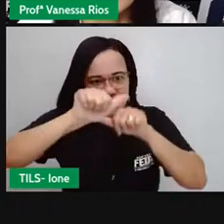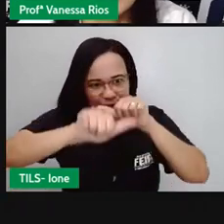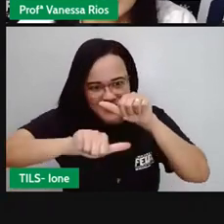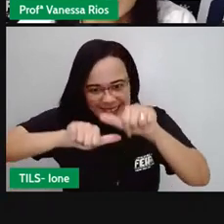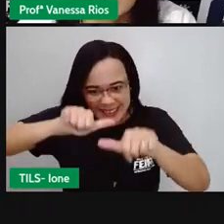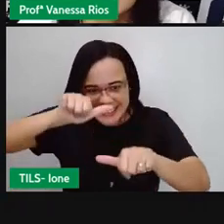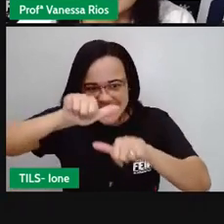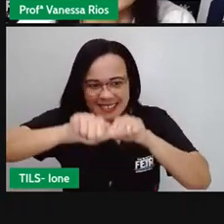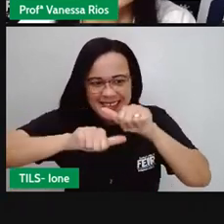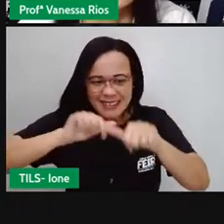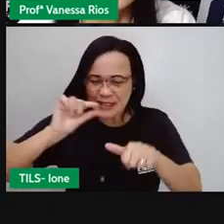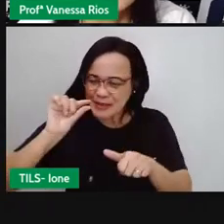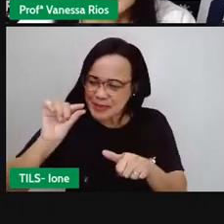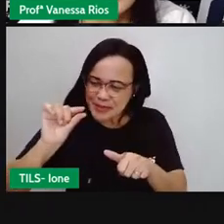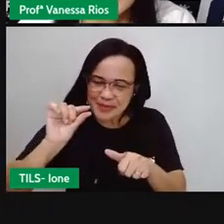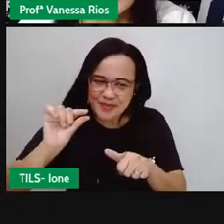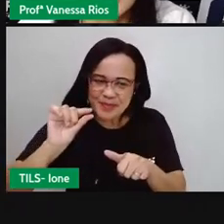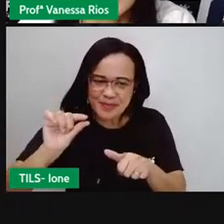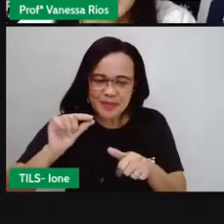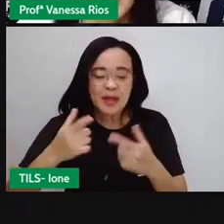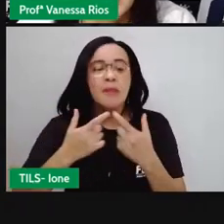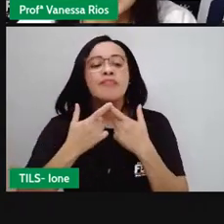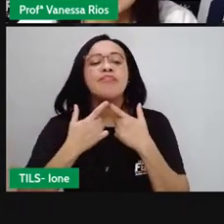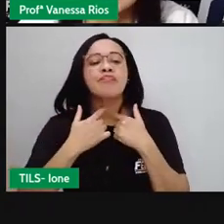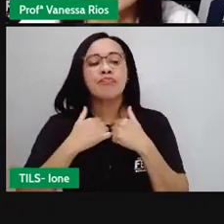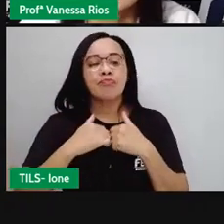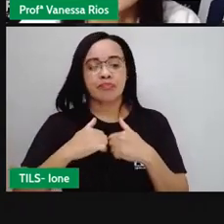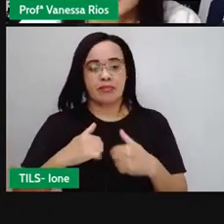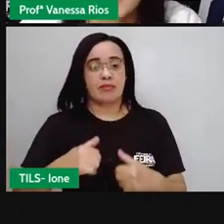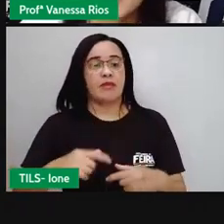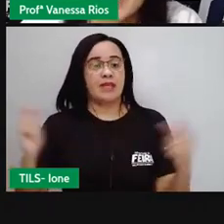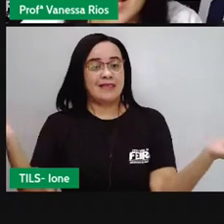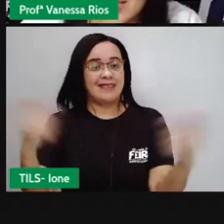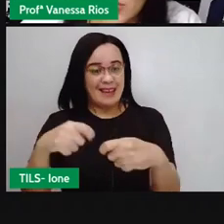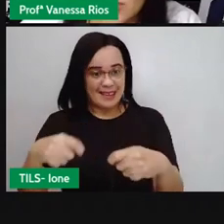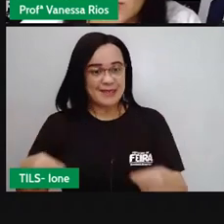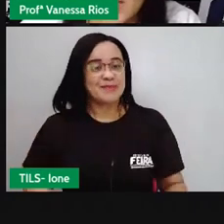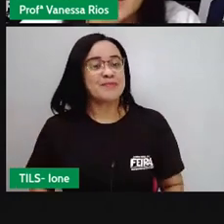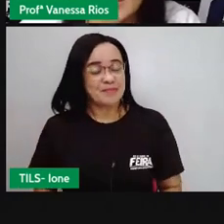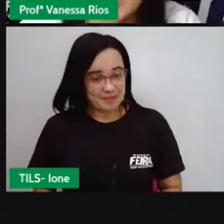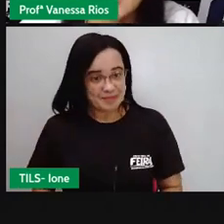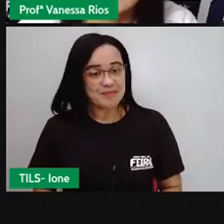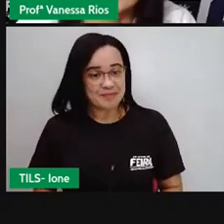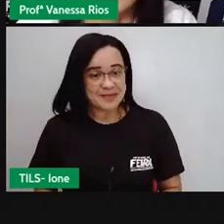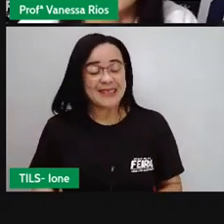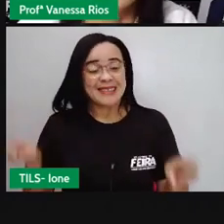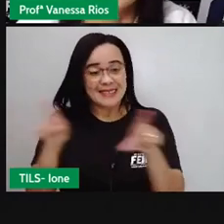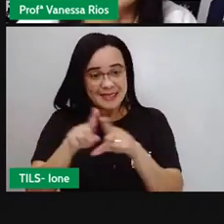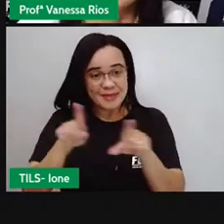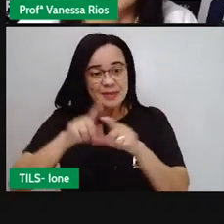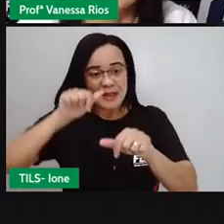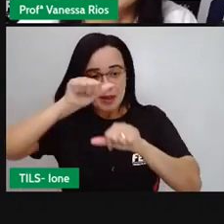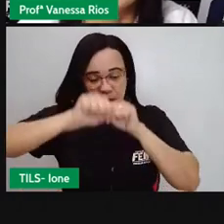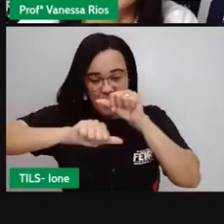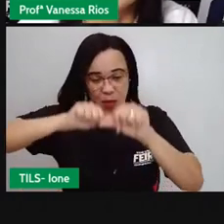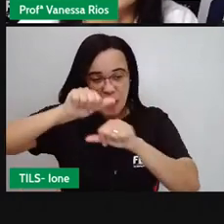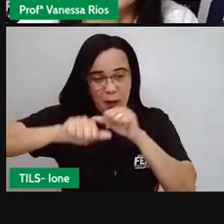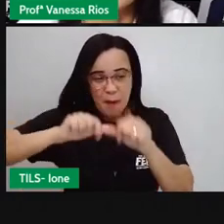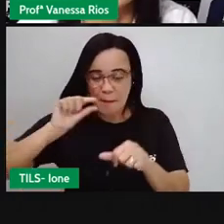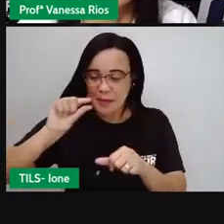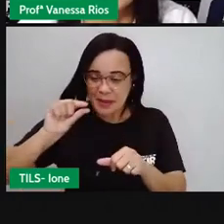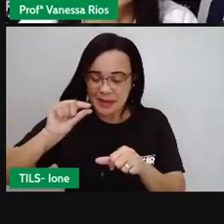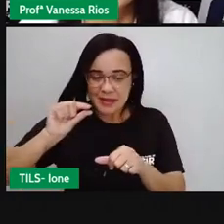pedaços menores e a gente consiga engolir. Além de transformar em pedaços menores, a boca também, nesse